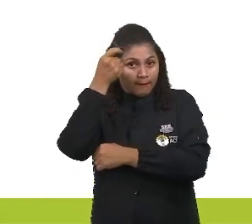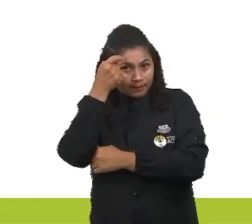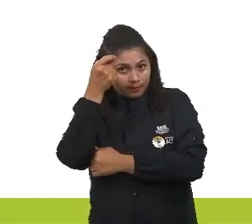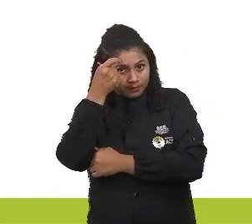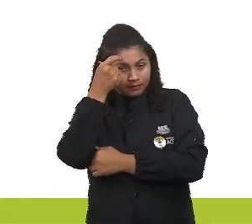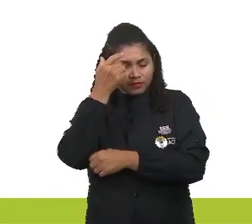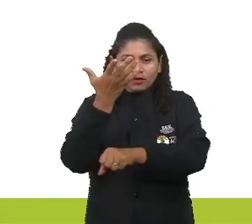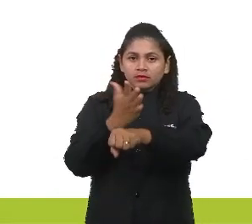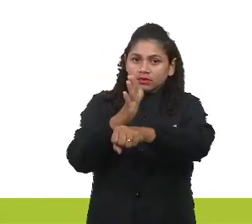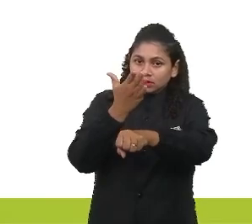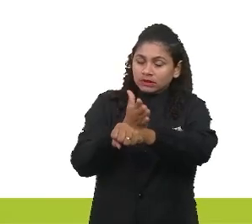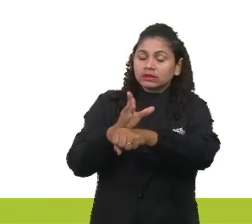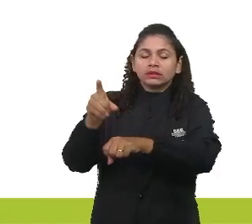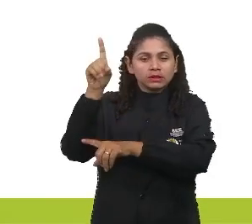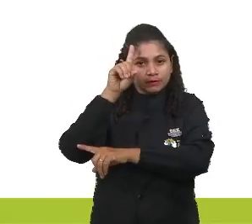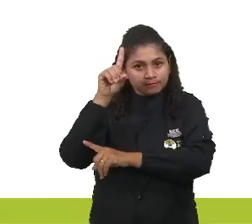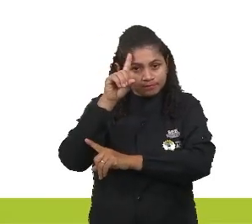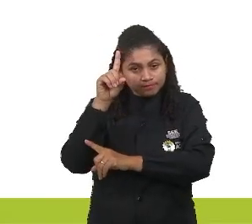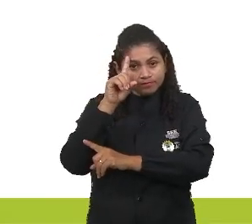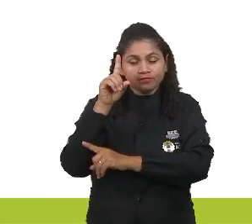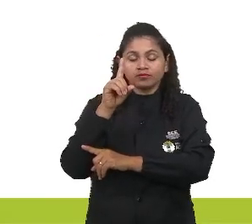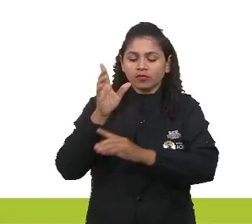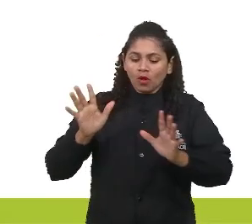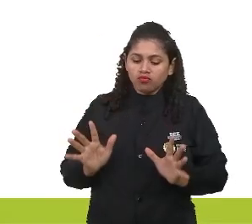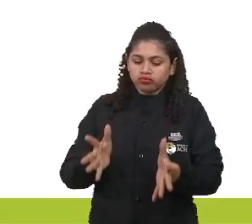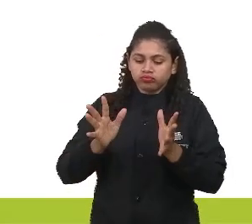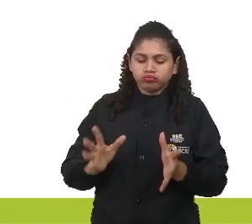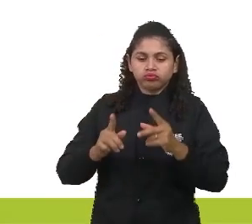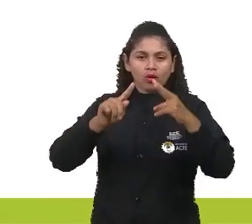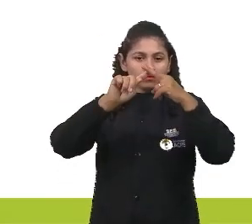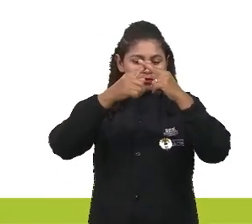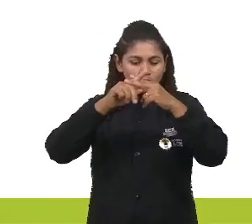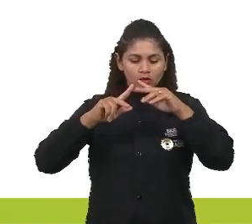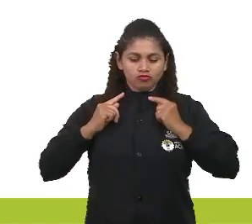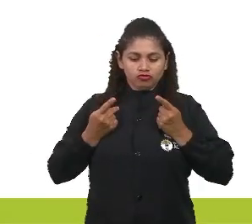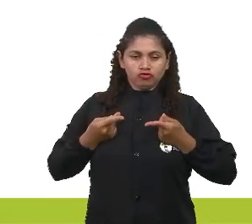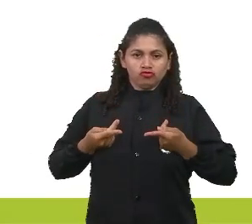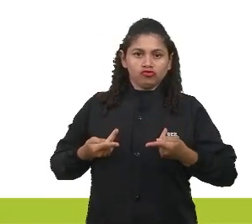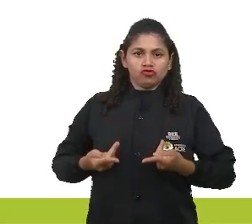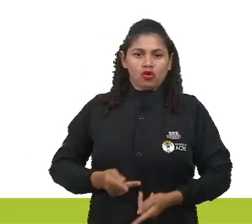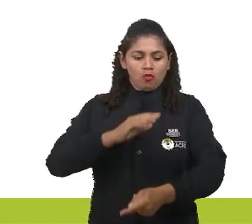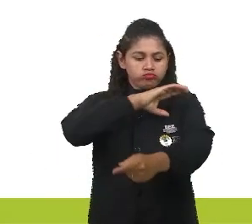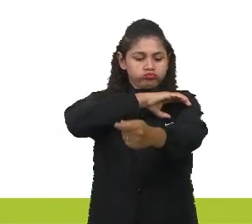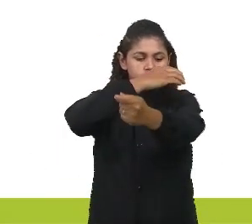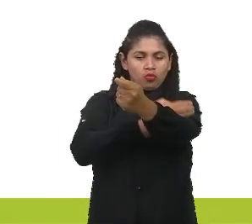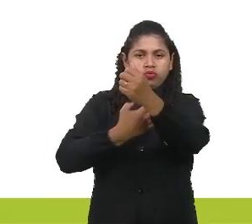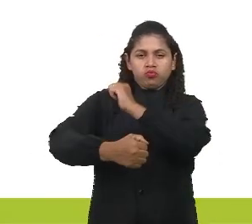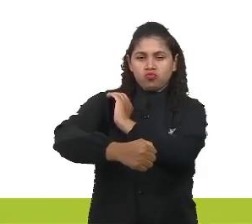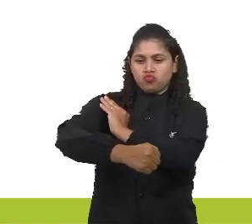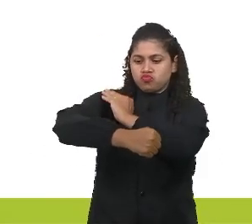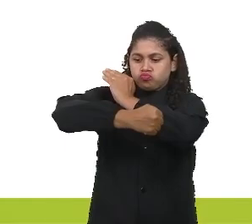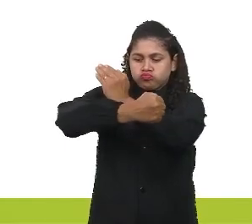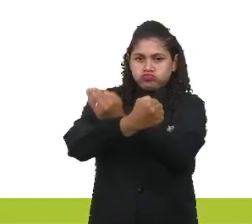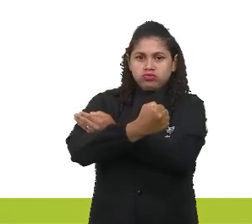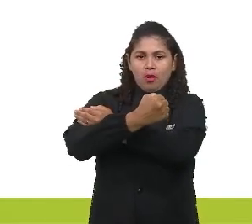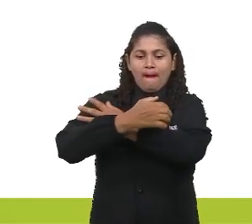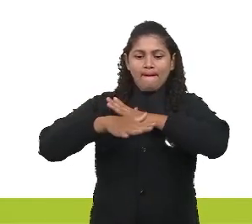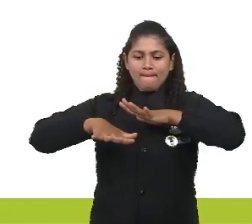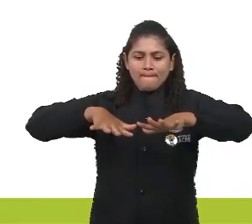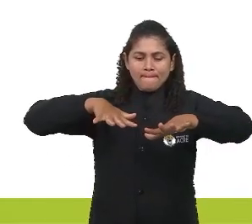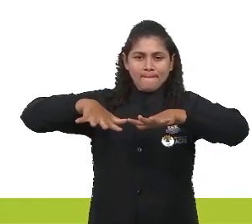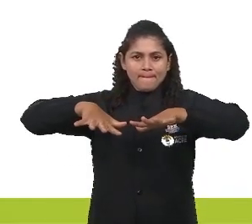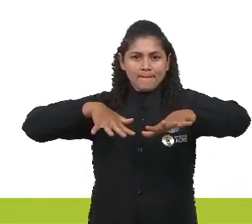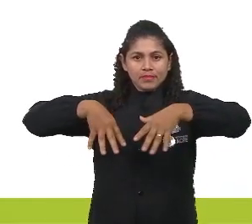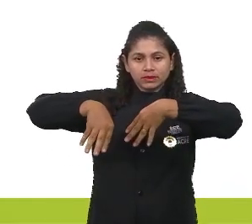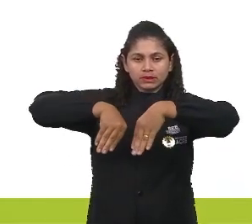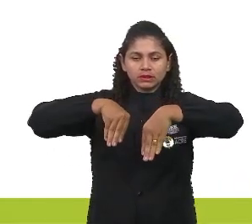A prática regular de atividades físicas também promove a correção de postura, melhora o tônus muscular, a elasticidade e a flexibilidade do corpo, além